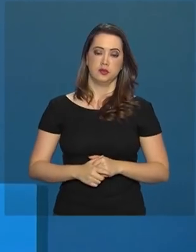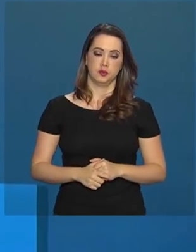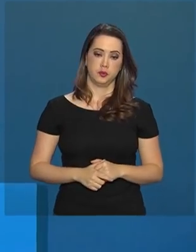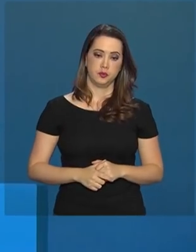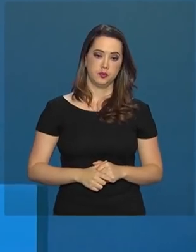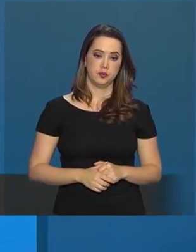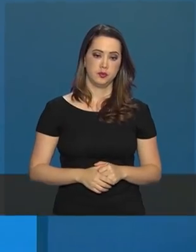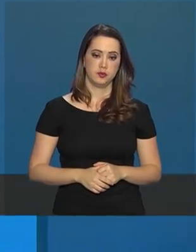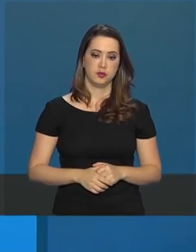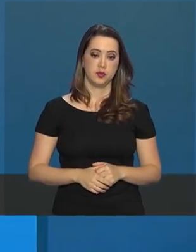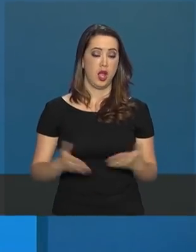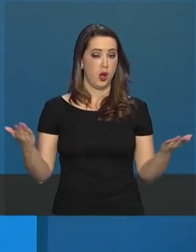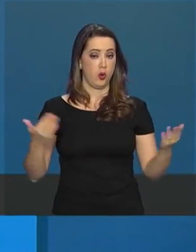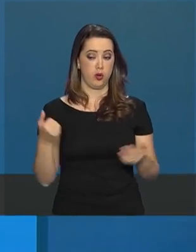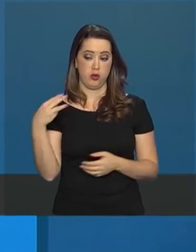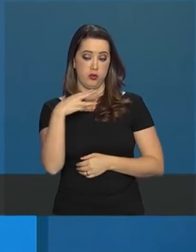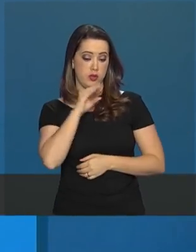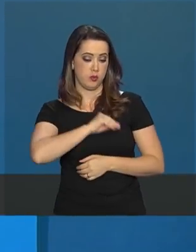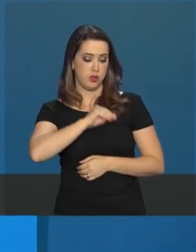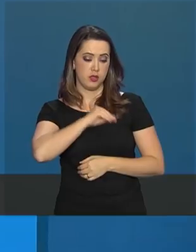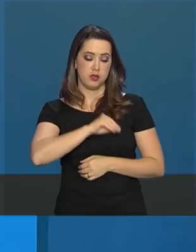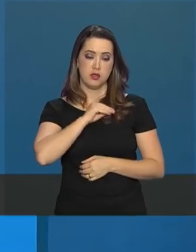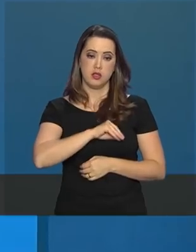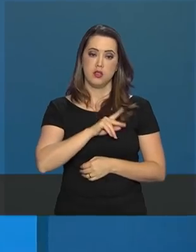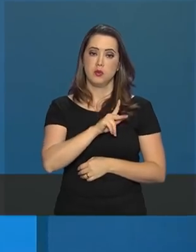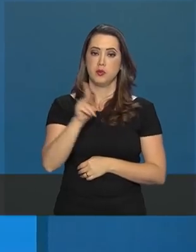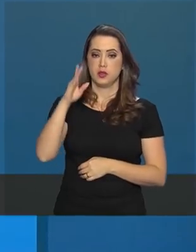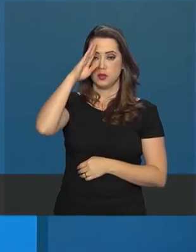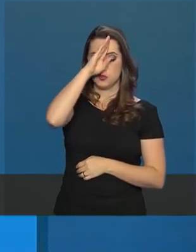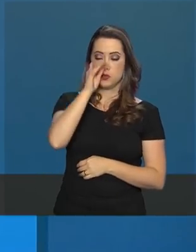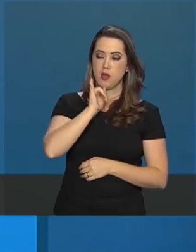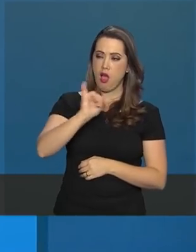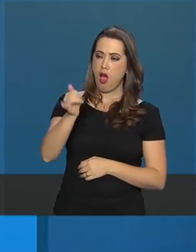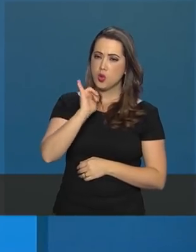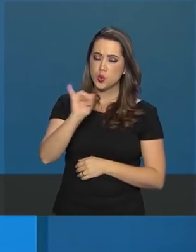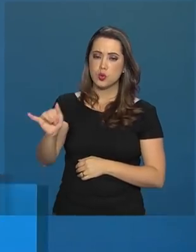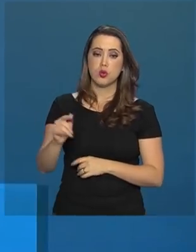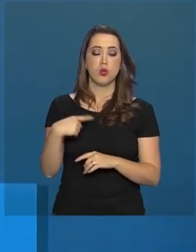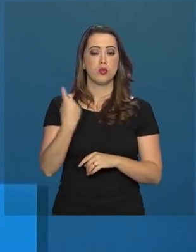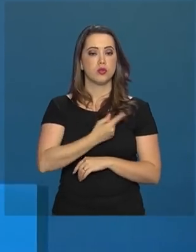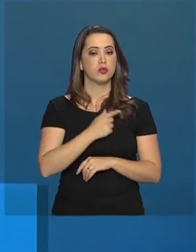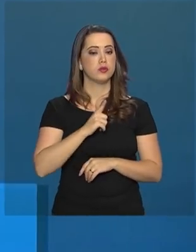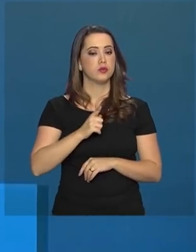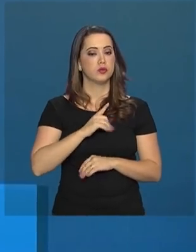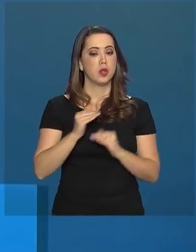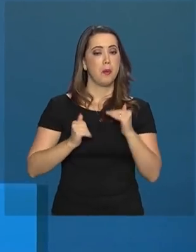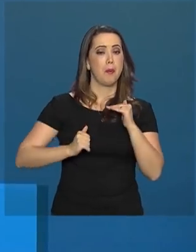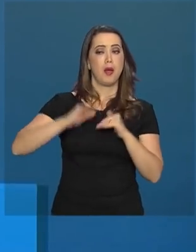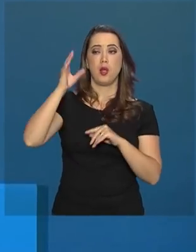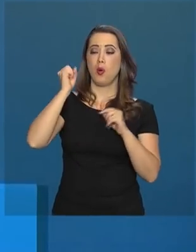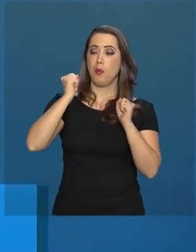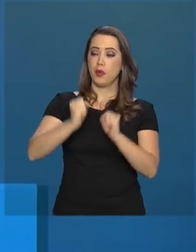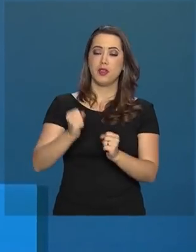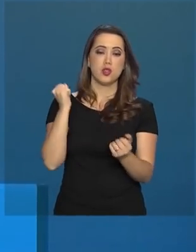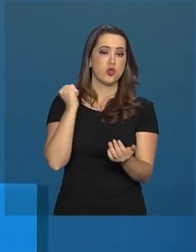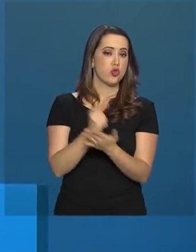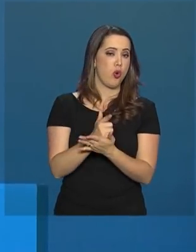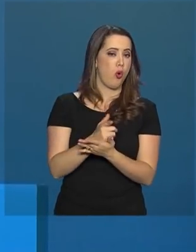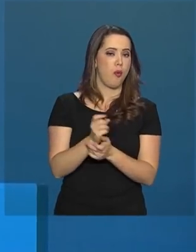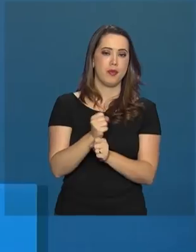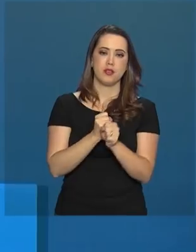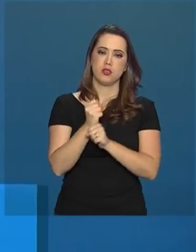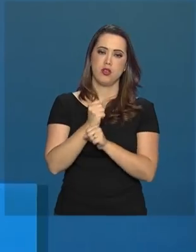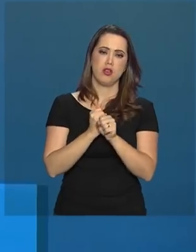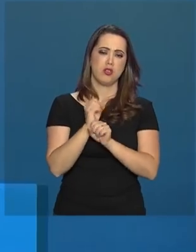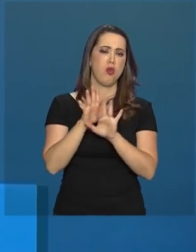Agora, com o 13º, que o presidente Bolsonaro anunciou, nós estamos com o maior poder aquisitivo esse ano,